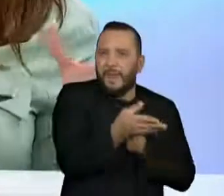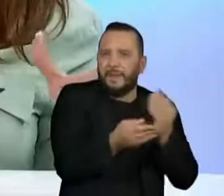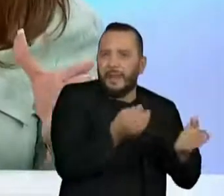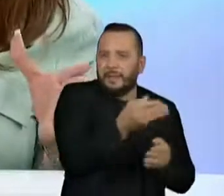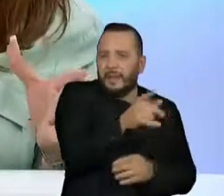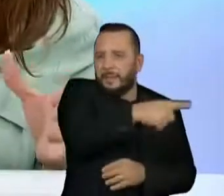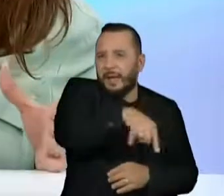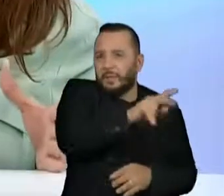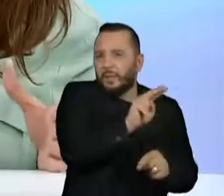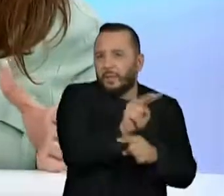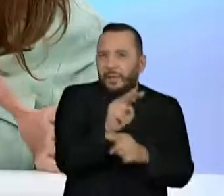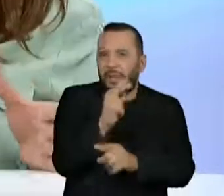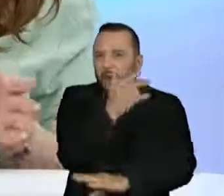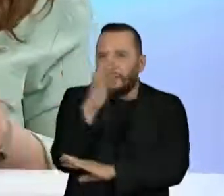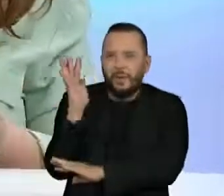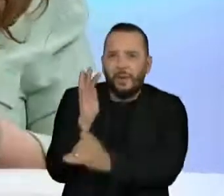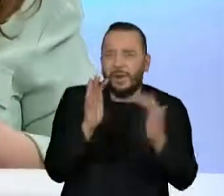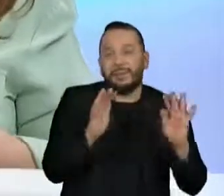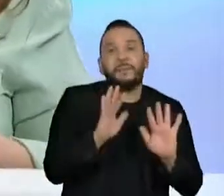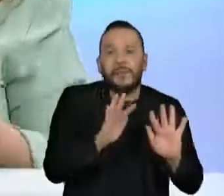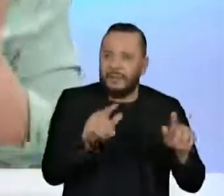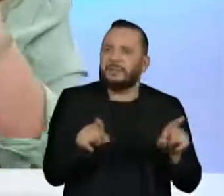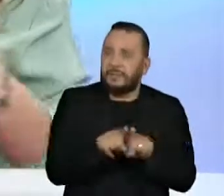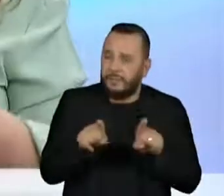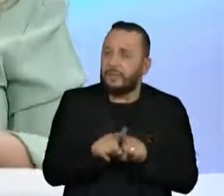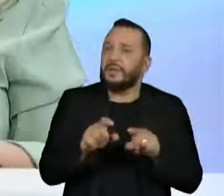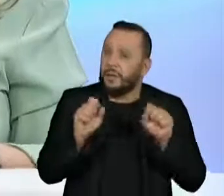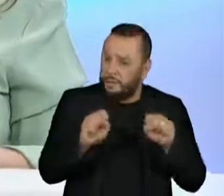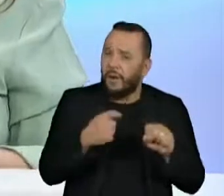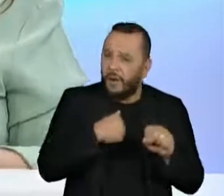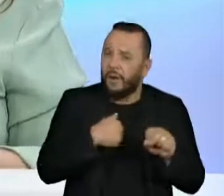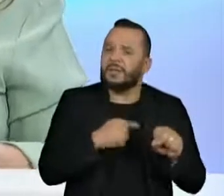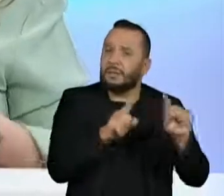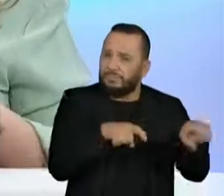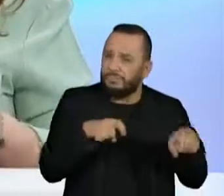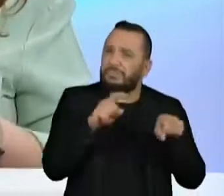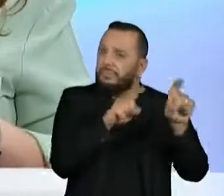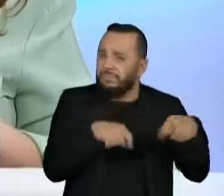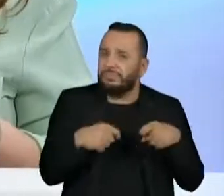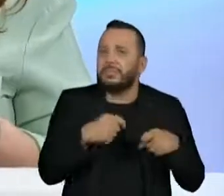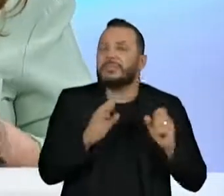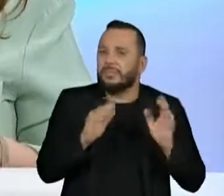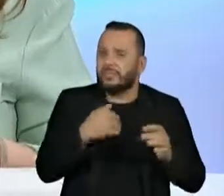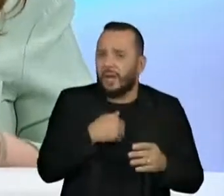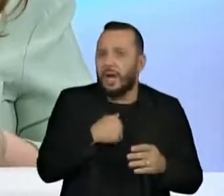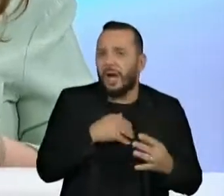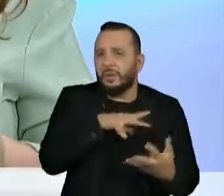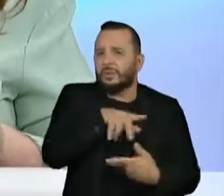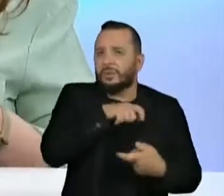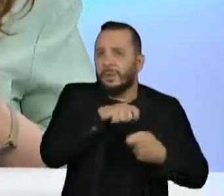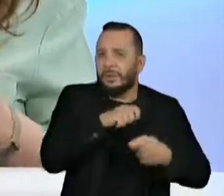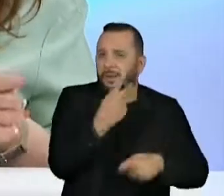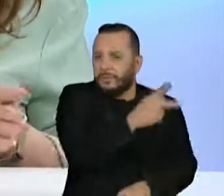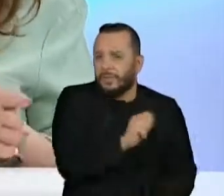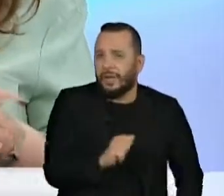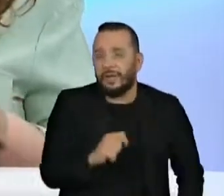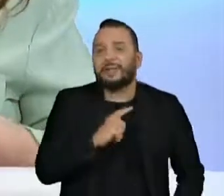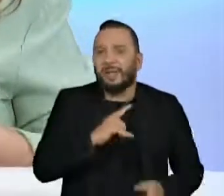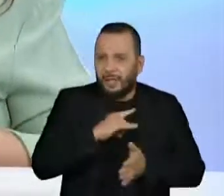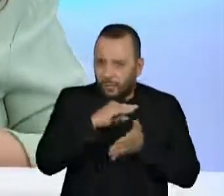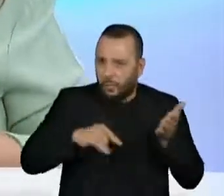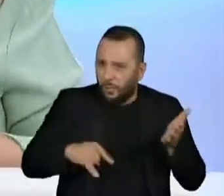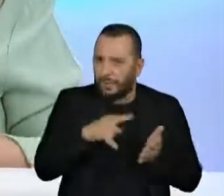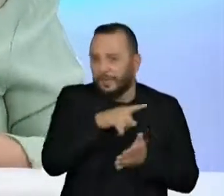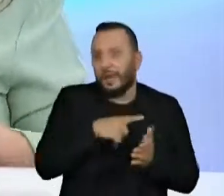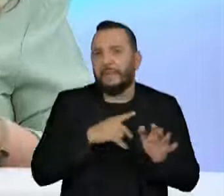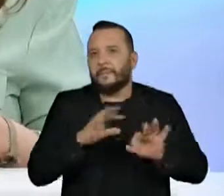possam cuidar da floresta, mas que ao mesmo tempo possam se autossustentar. E são esses documentos que permitem elas fazerem